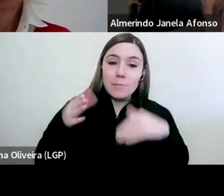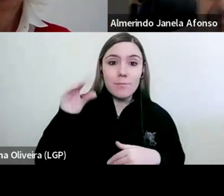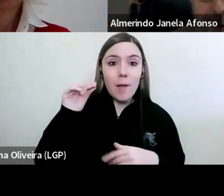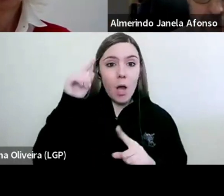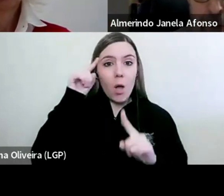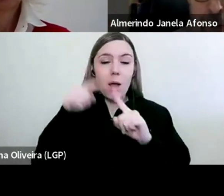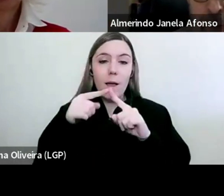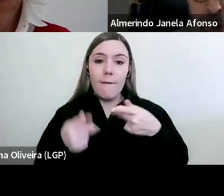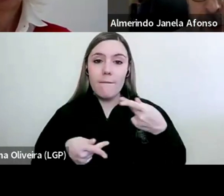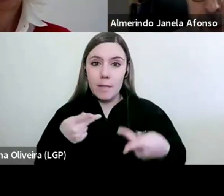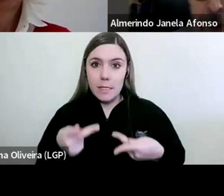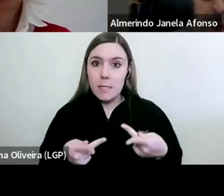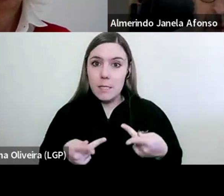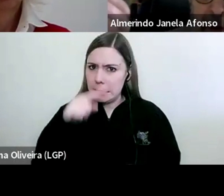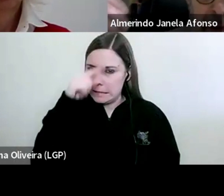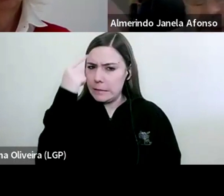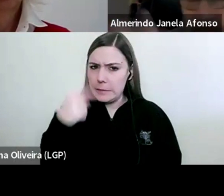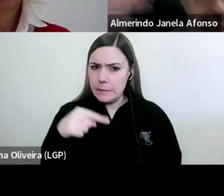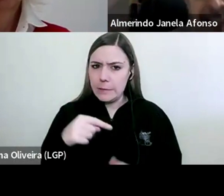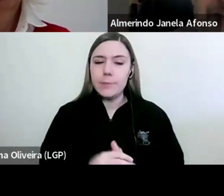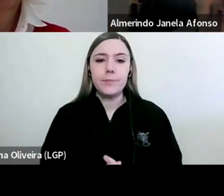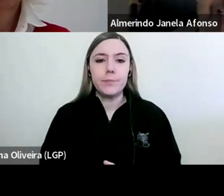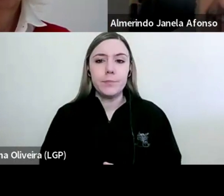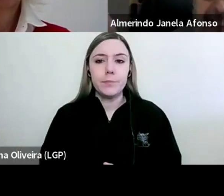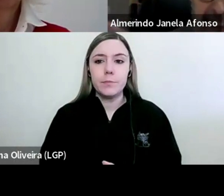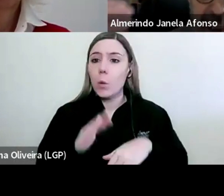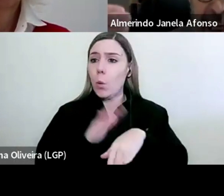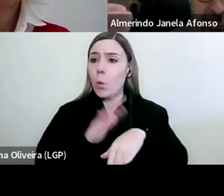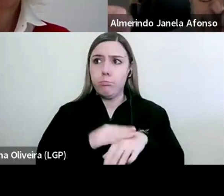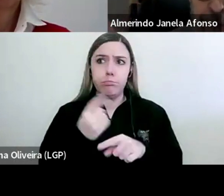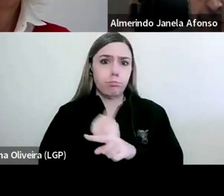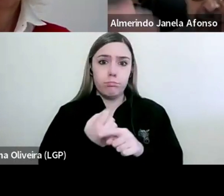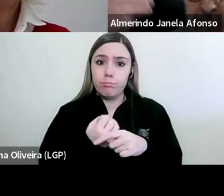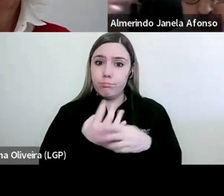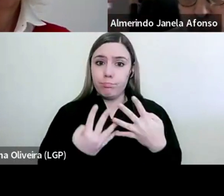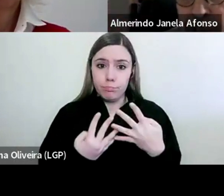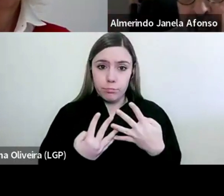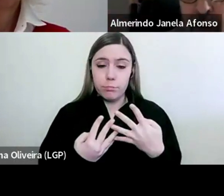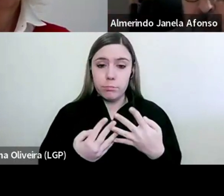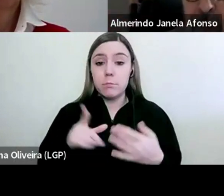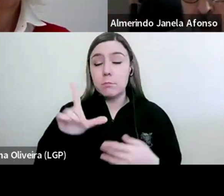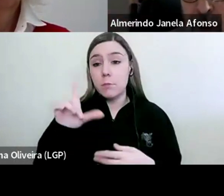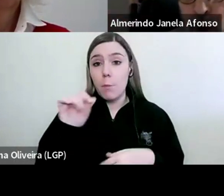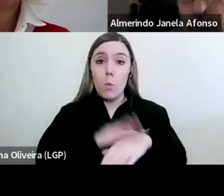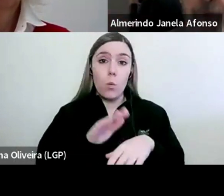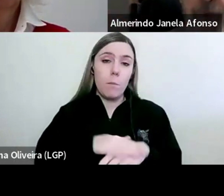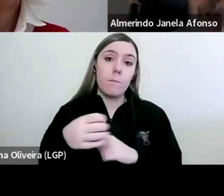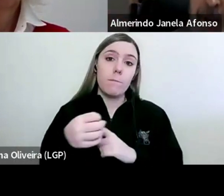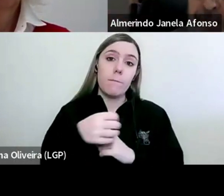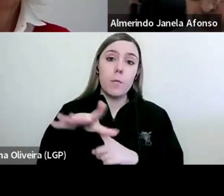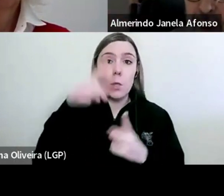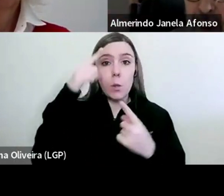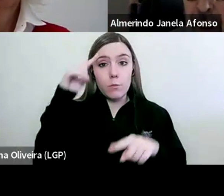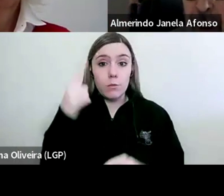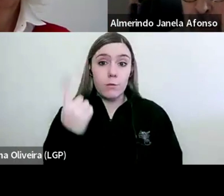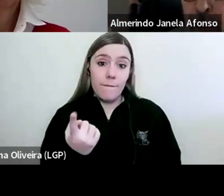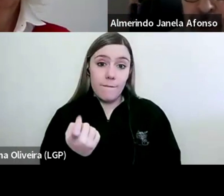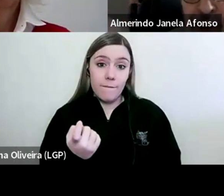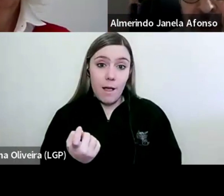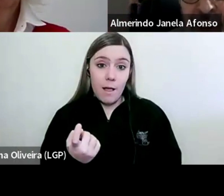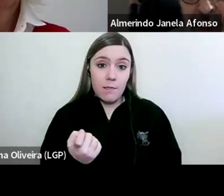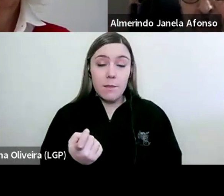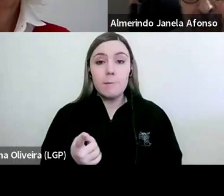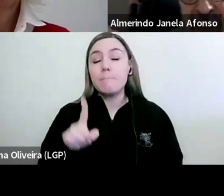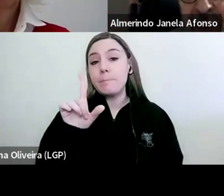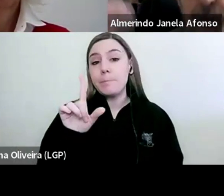avaliação, por várias razões, entre elas por falta de formação dos professores e